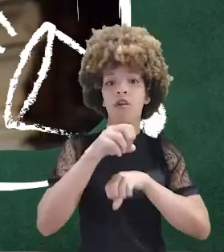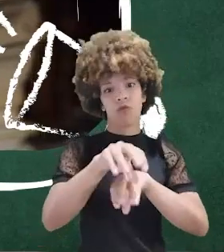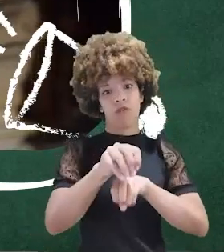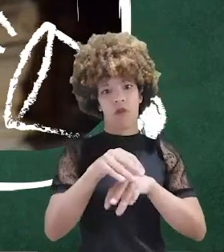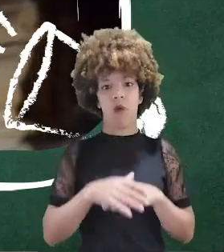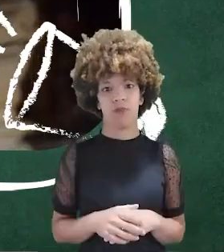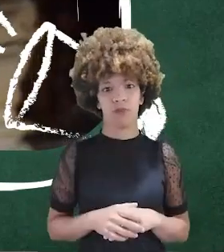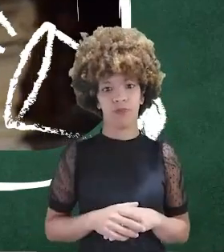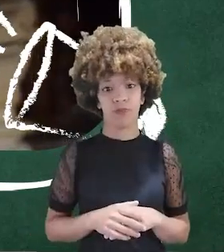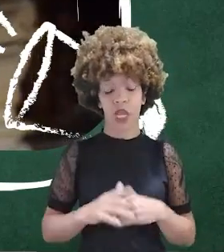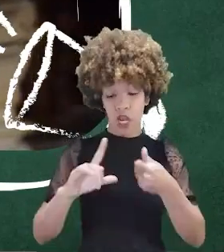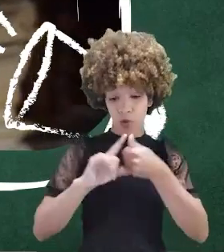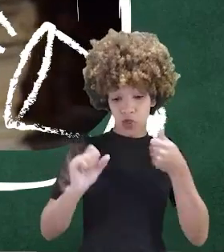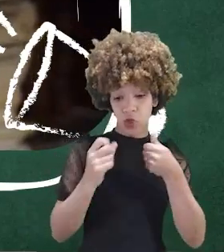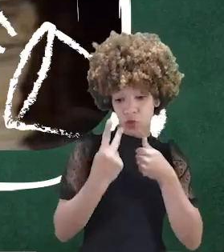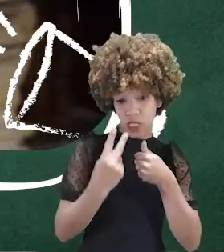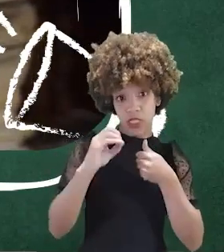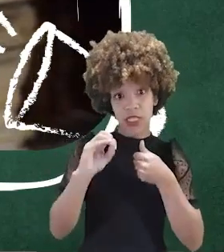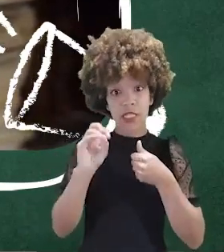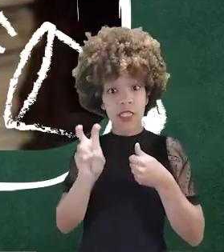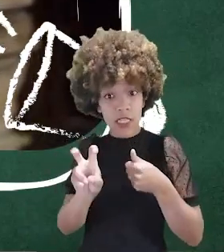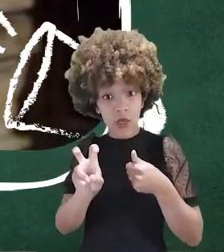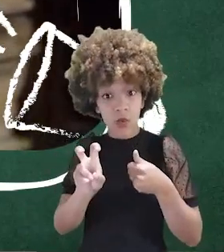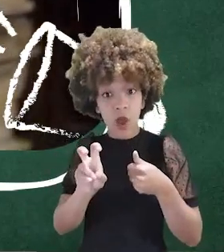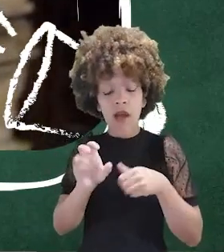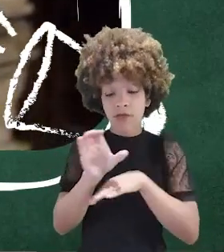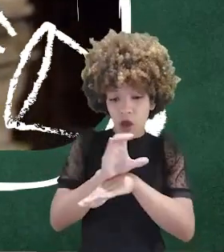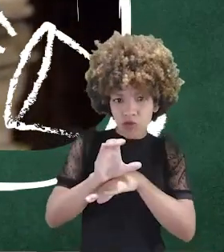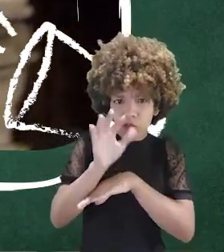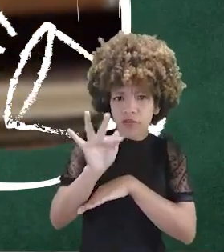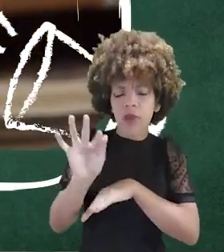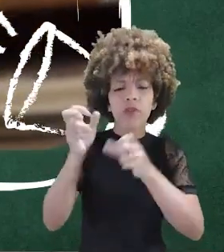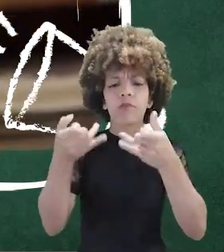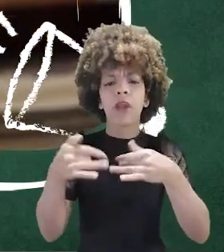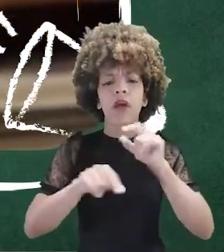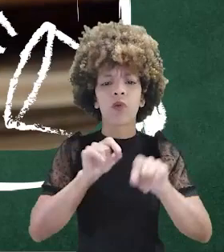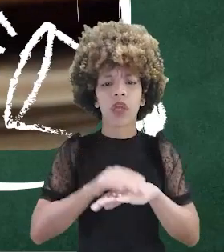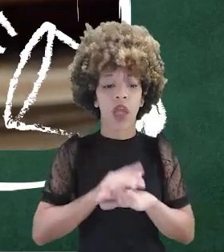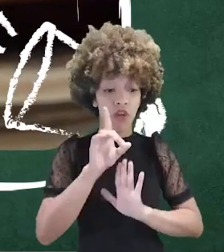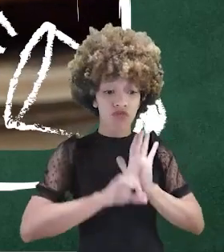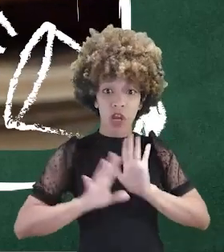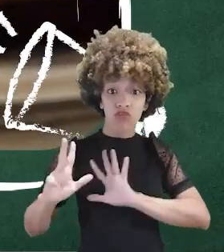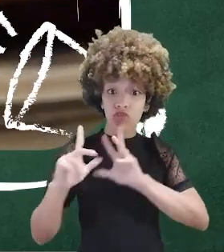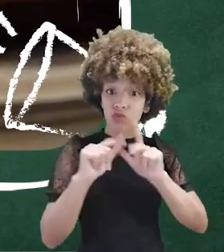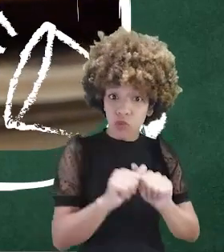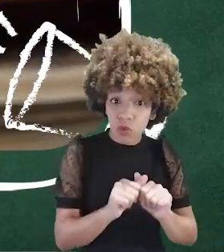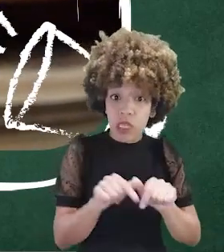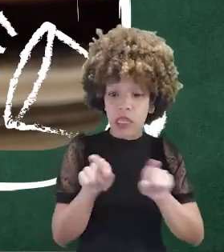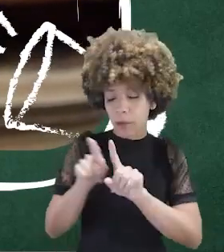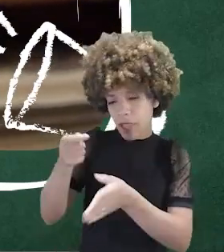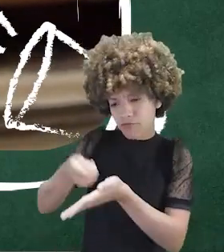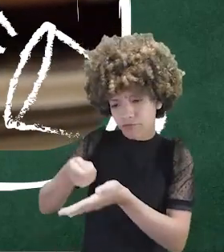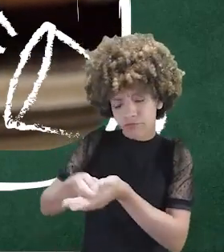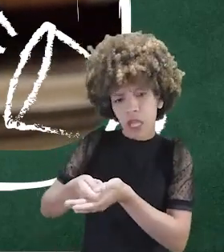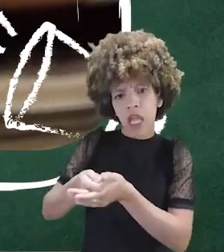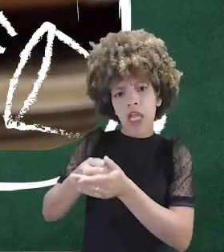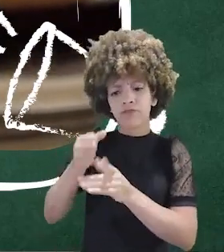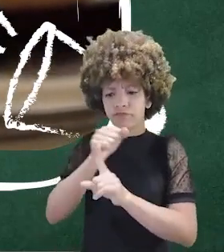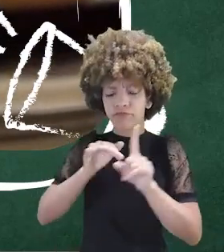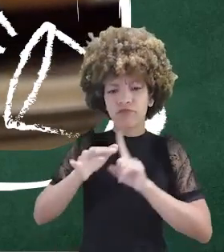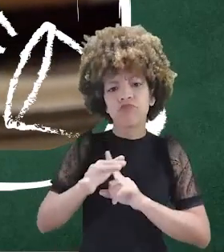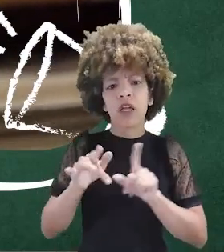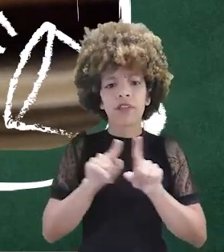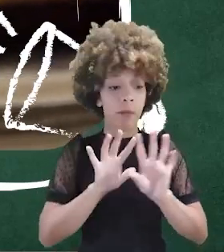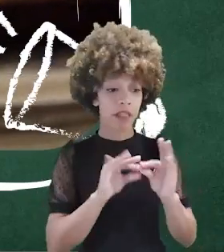educação. E o artigo 205 da Constituição Federal diz que é direito de todos e dever do Estado e da família